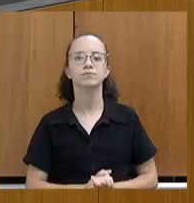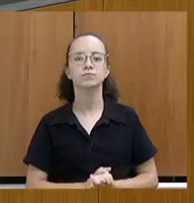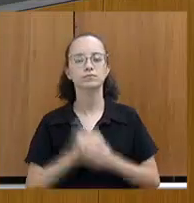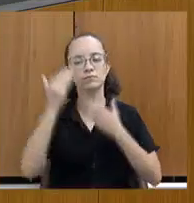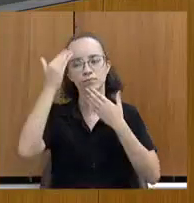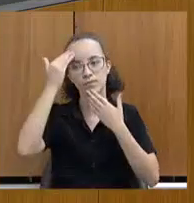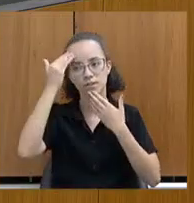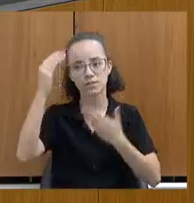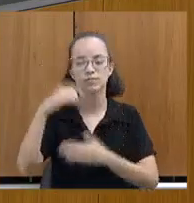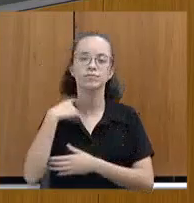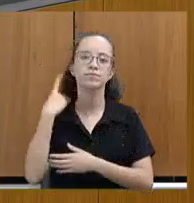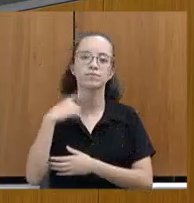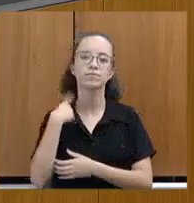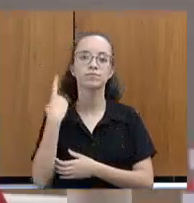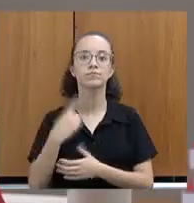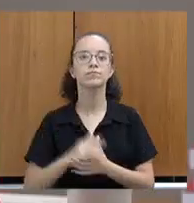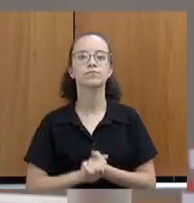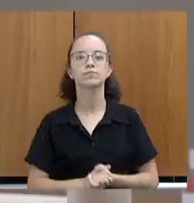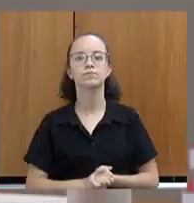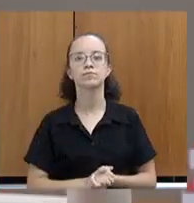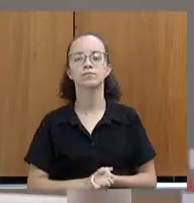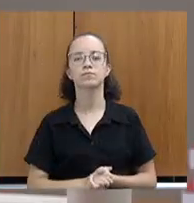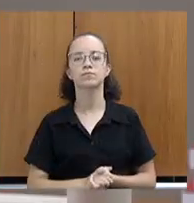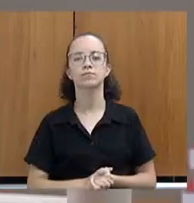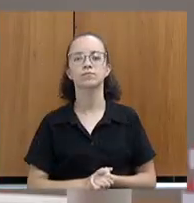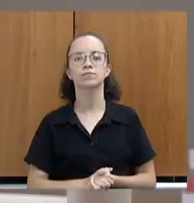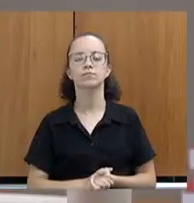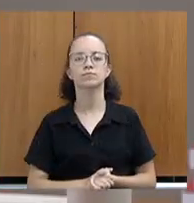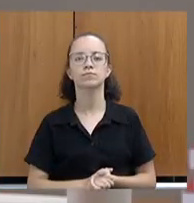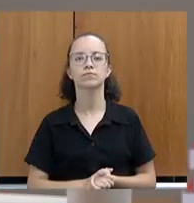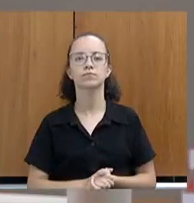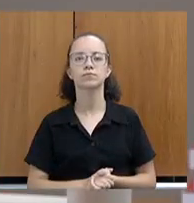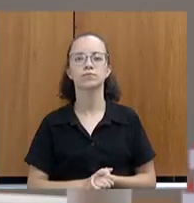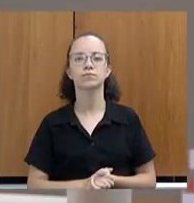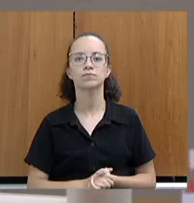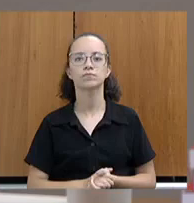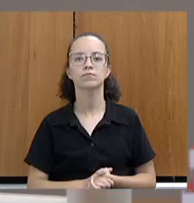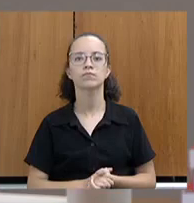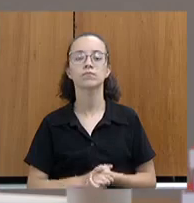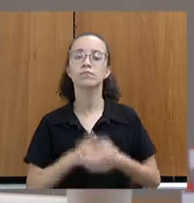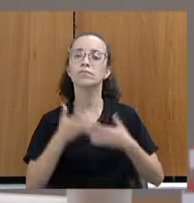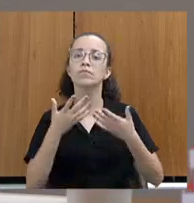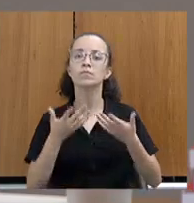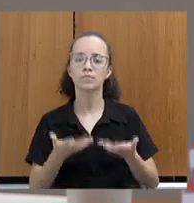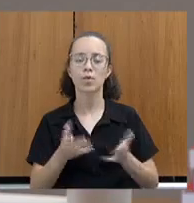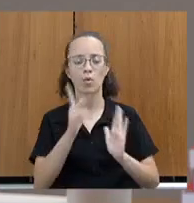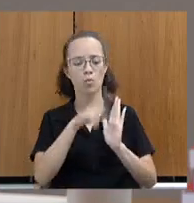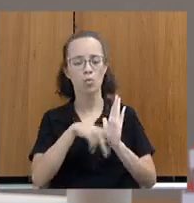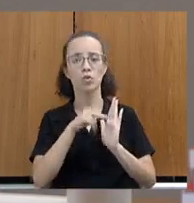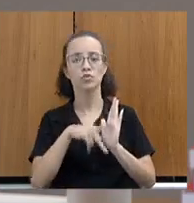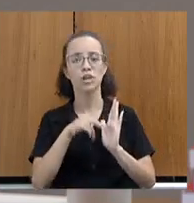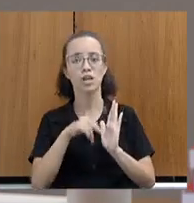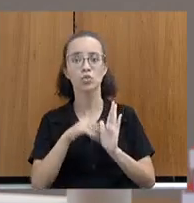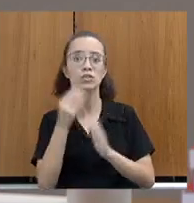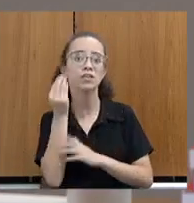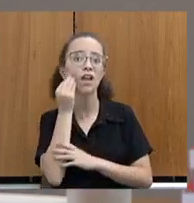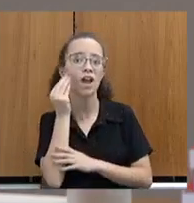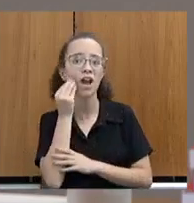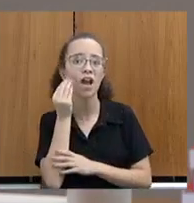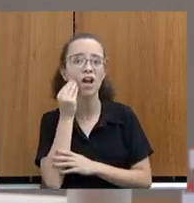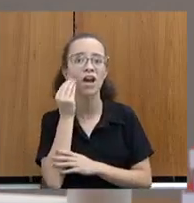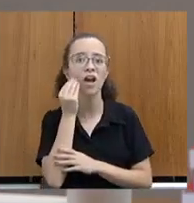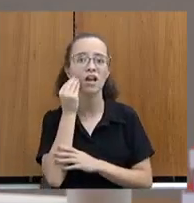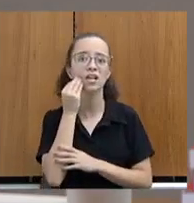Obrigada, deputada Leninha. Vamos começar aqui. O Percurs Gerais é um projeto piloto, por isso nós